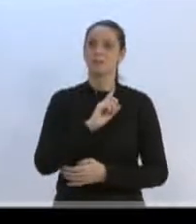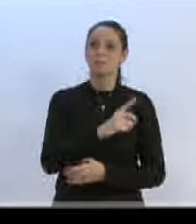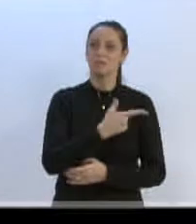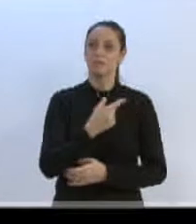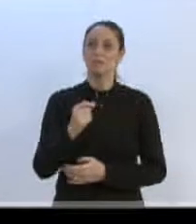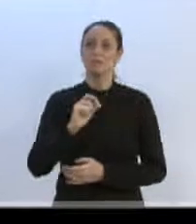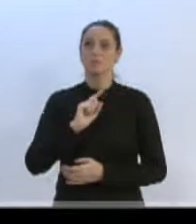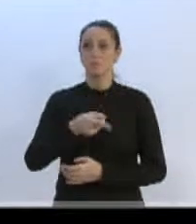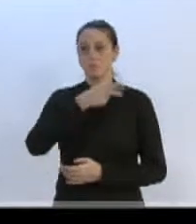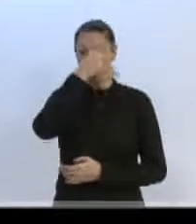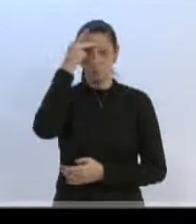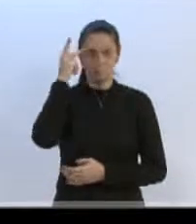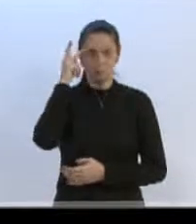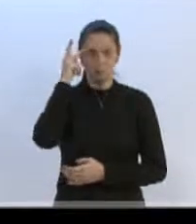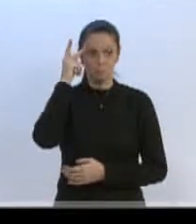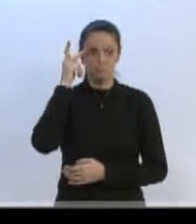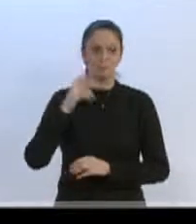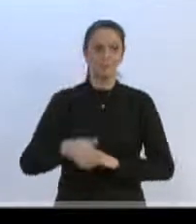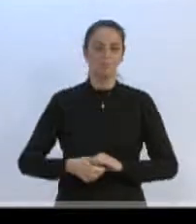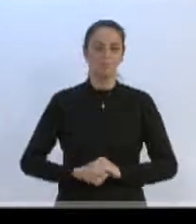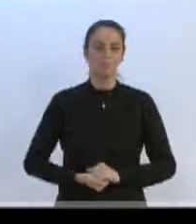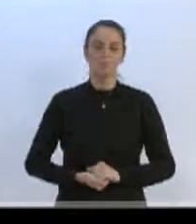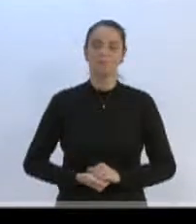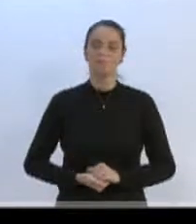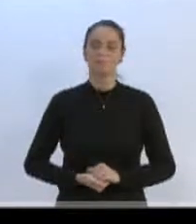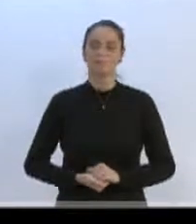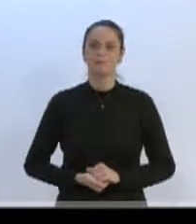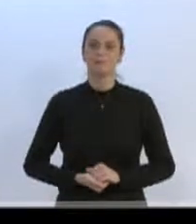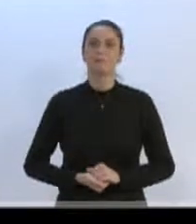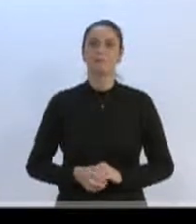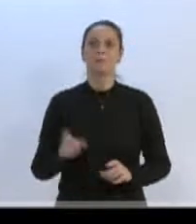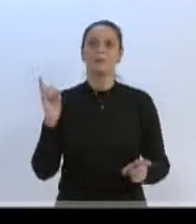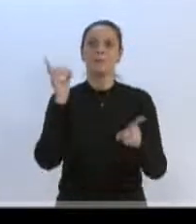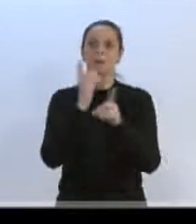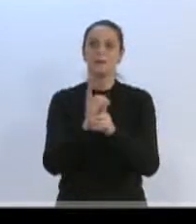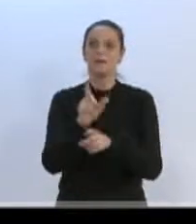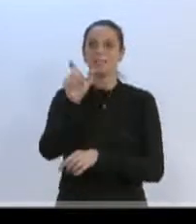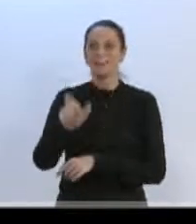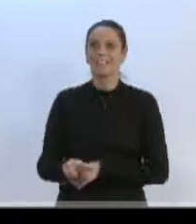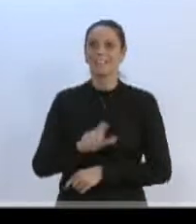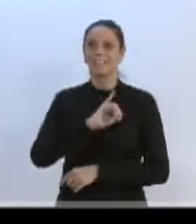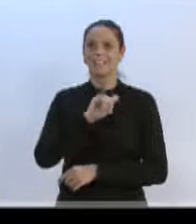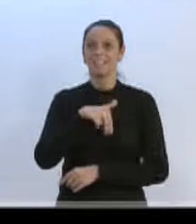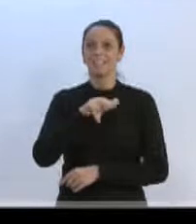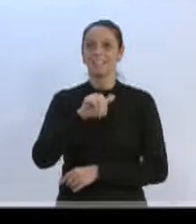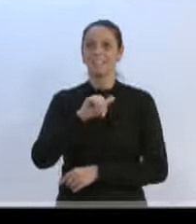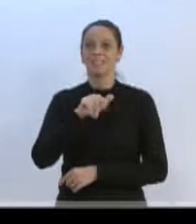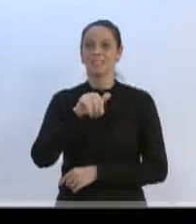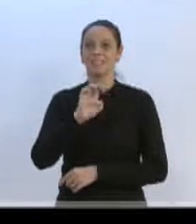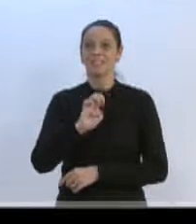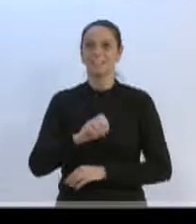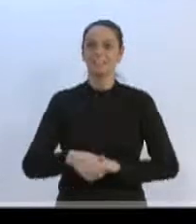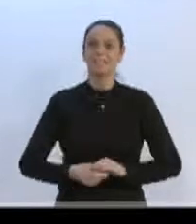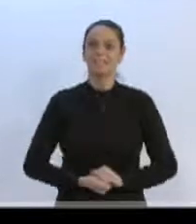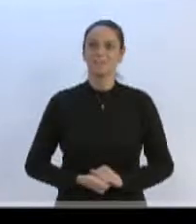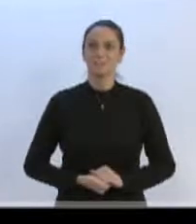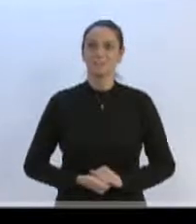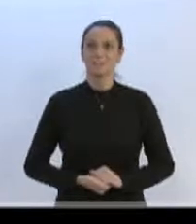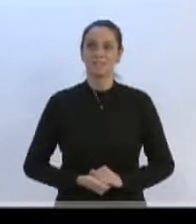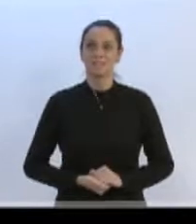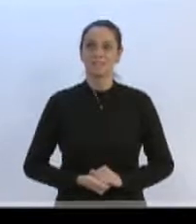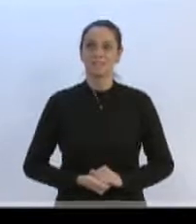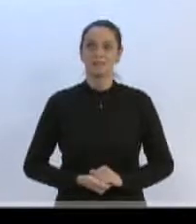pessoas que visualizaram o desaparecimento da sua filha, Jaqueline. Ela foi encontrada, está bem,